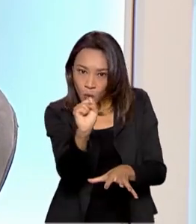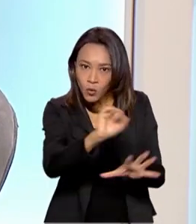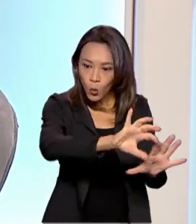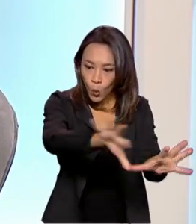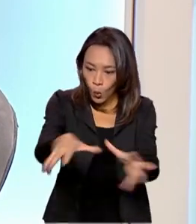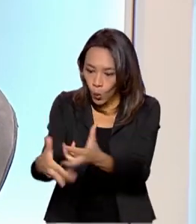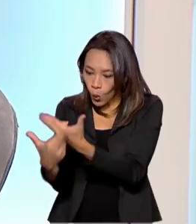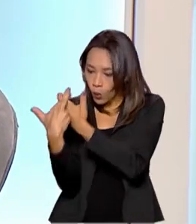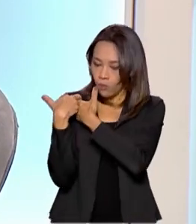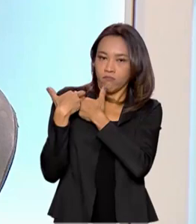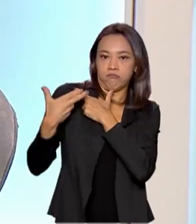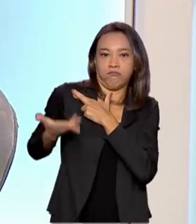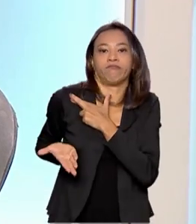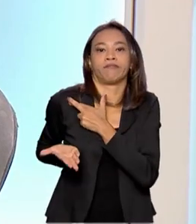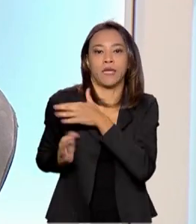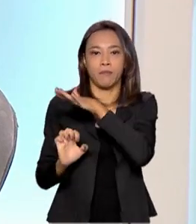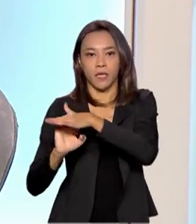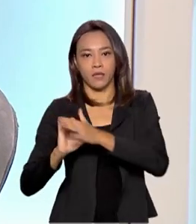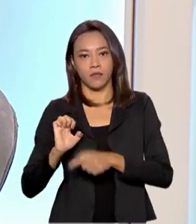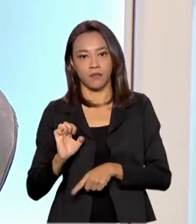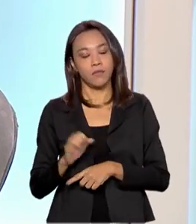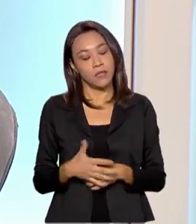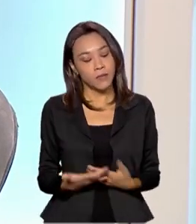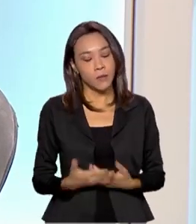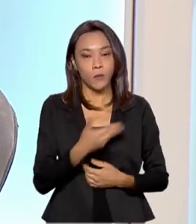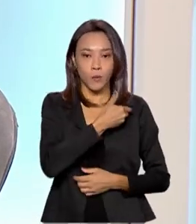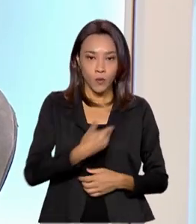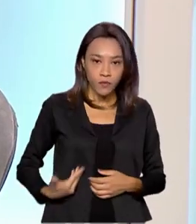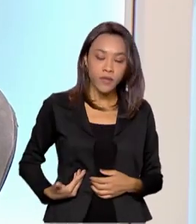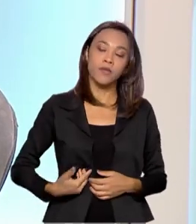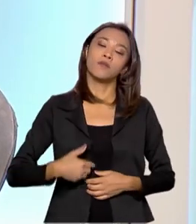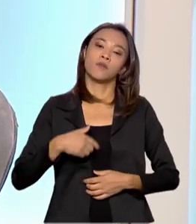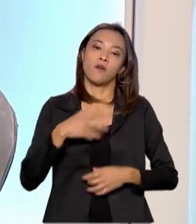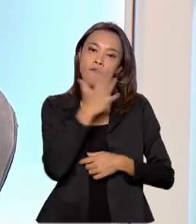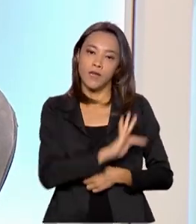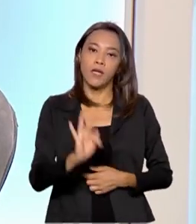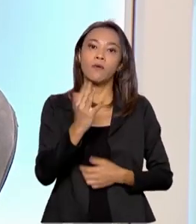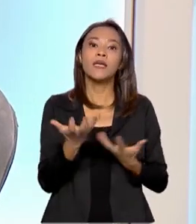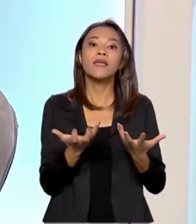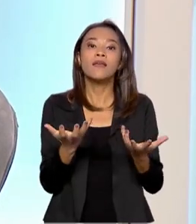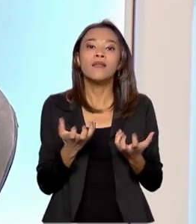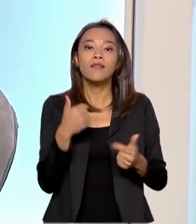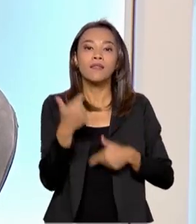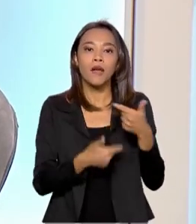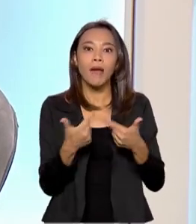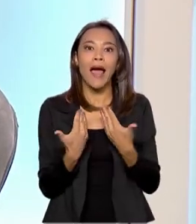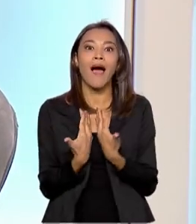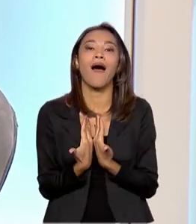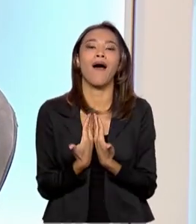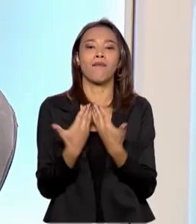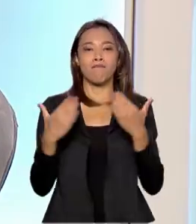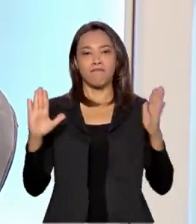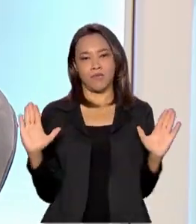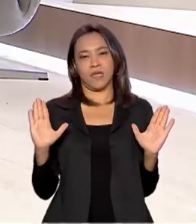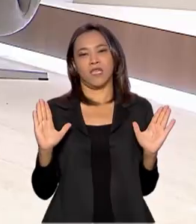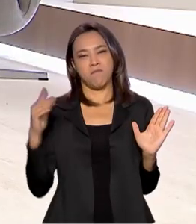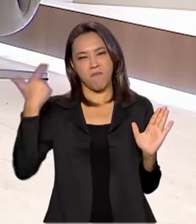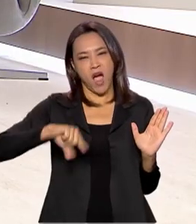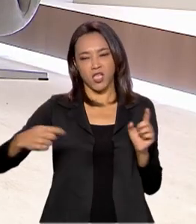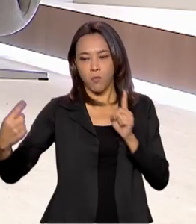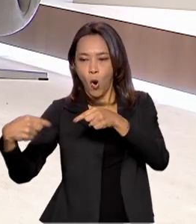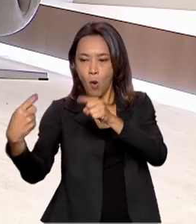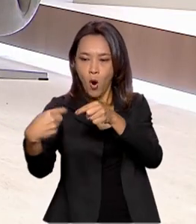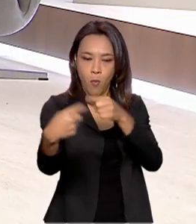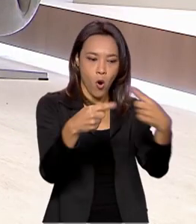O Brasil, o governo federal, queria trabalhar numa abertura do mercado, um mercado que tivesse maior concorrência,